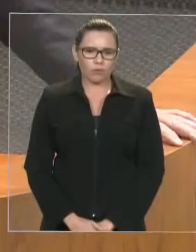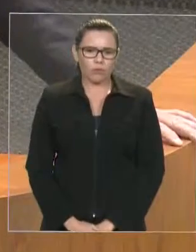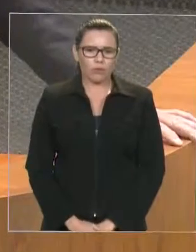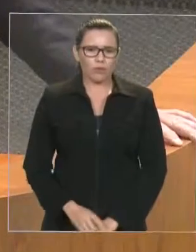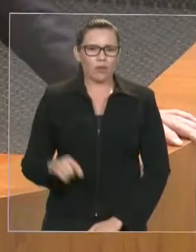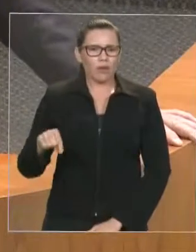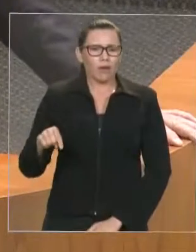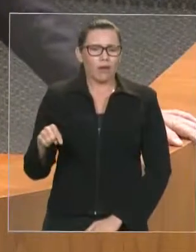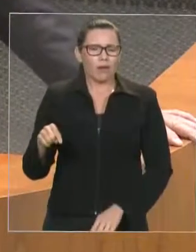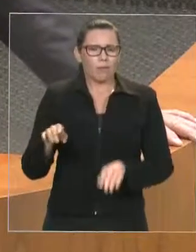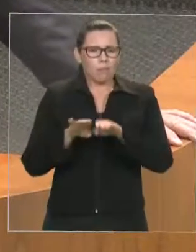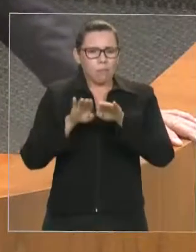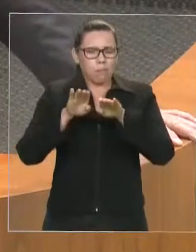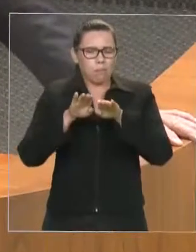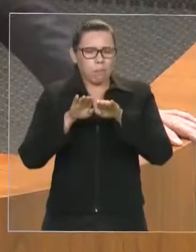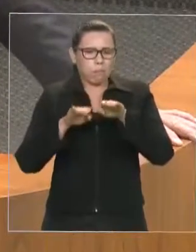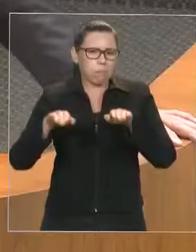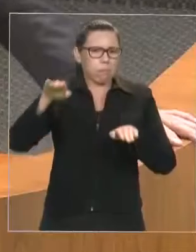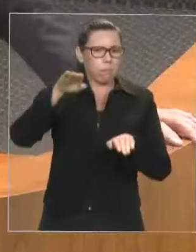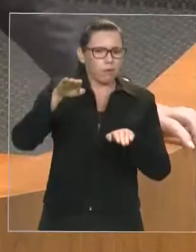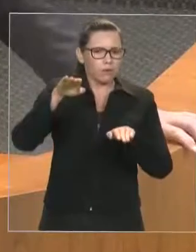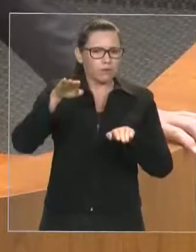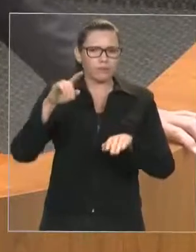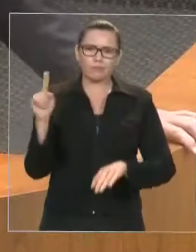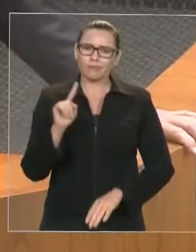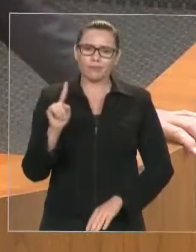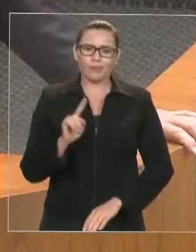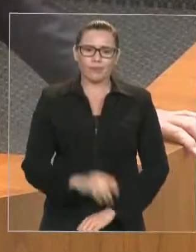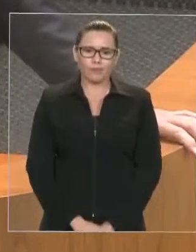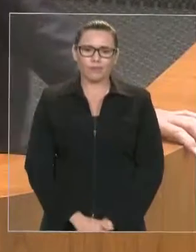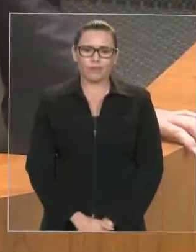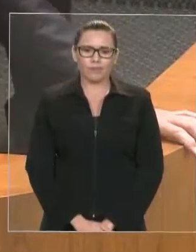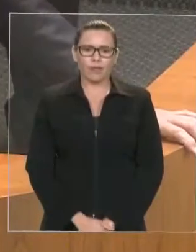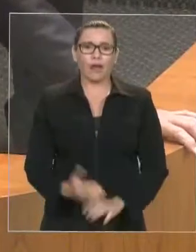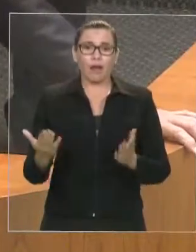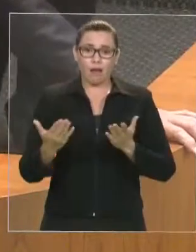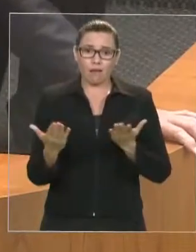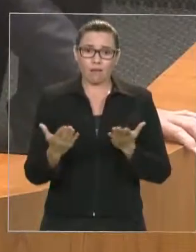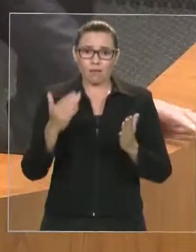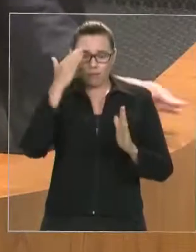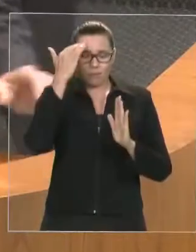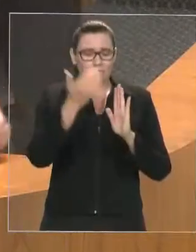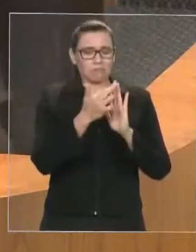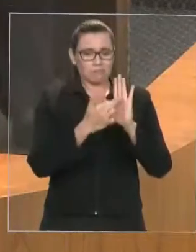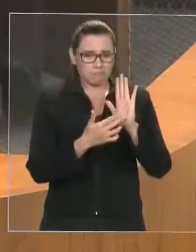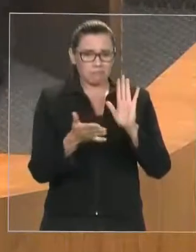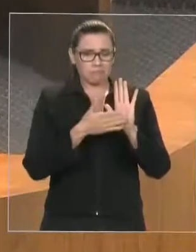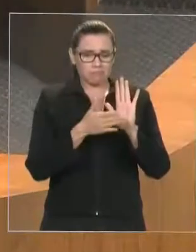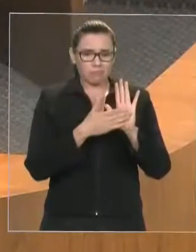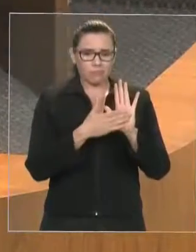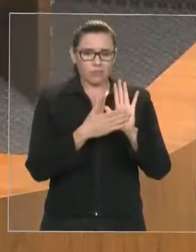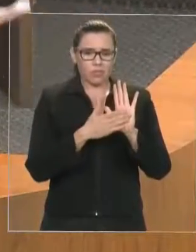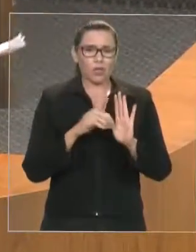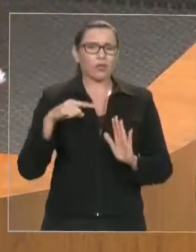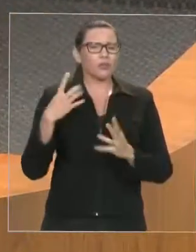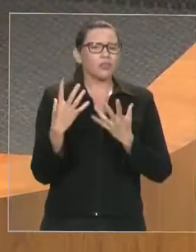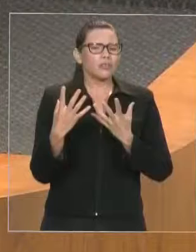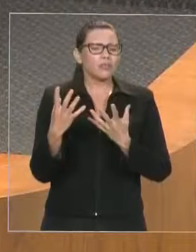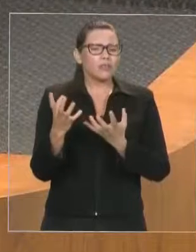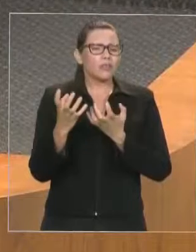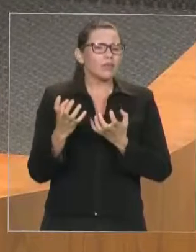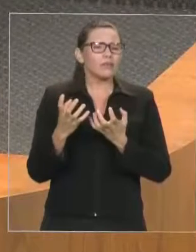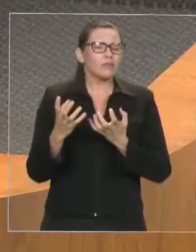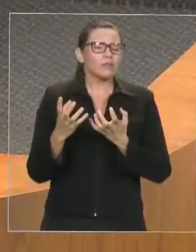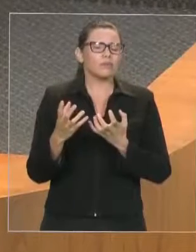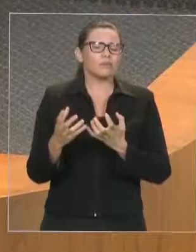experimentaram as agruras e as dificuldades da ausência de emendas. O que nós queremos agora deixar claro